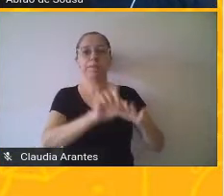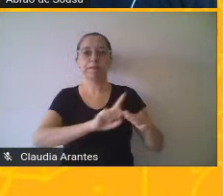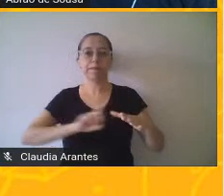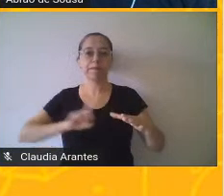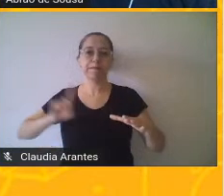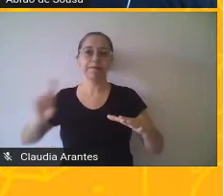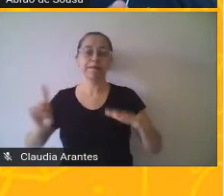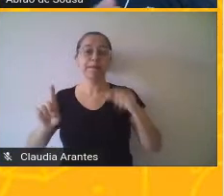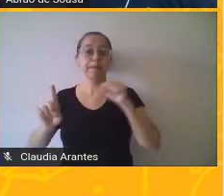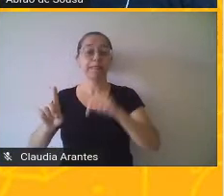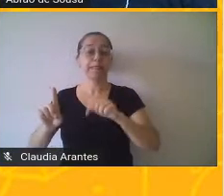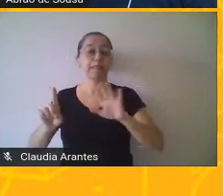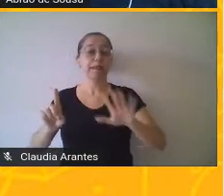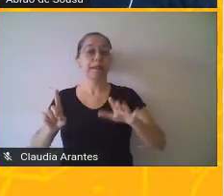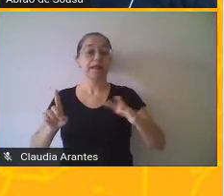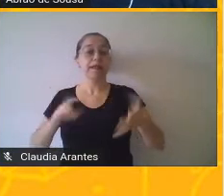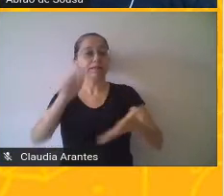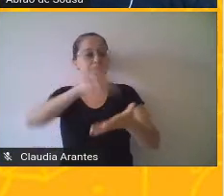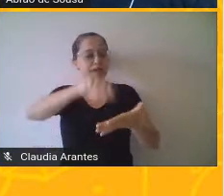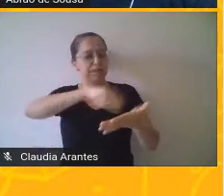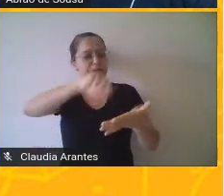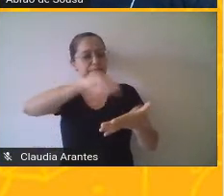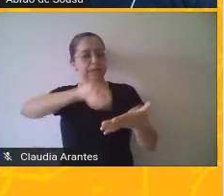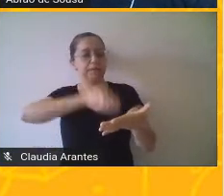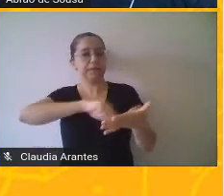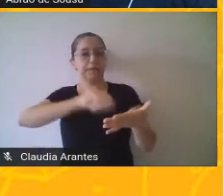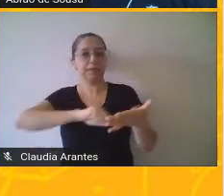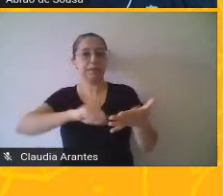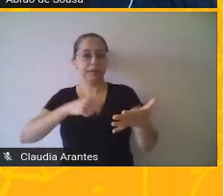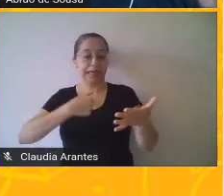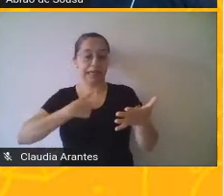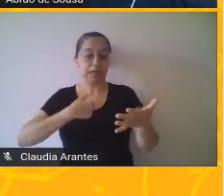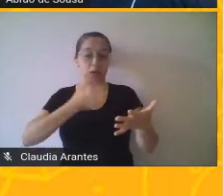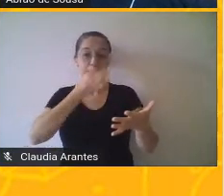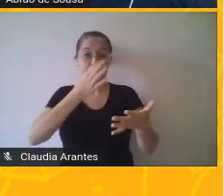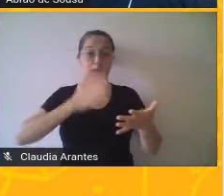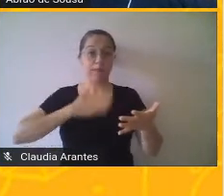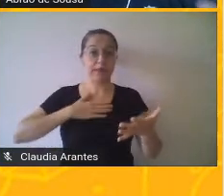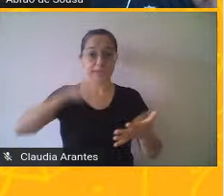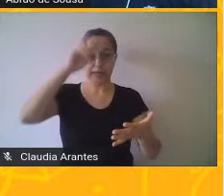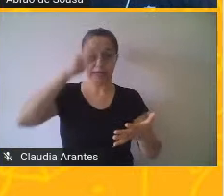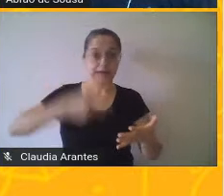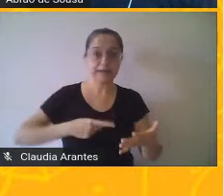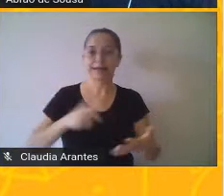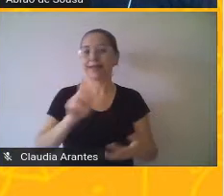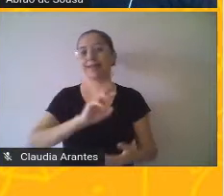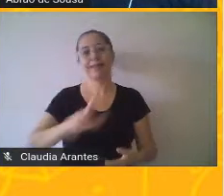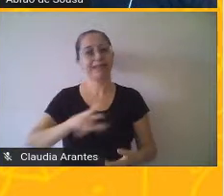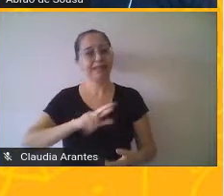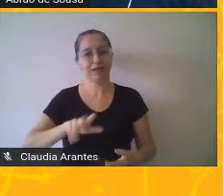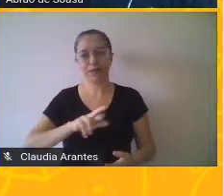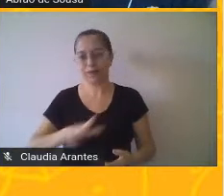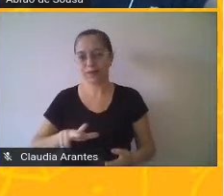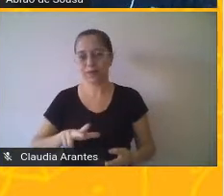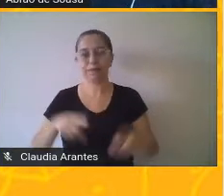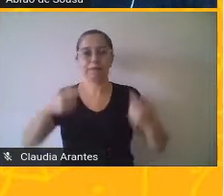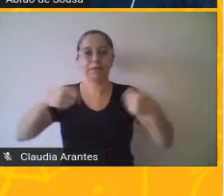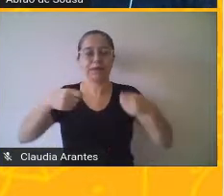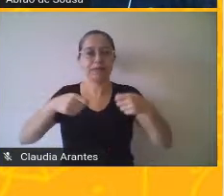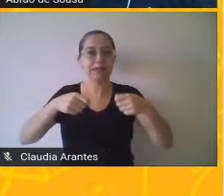os senhores entendam. Essa impessoalidade não é tão perfeita assim, não. Mas os textos da função referencial,